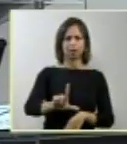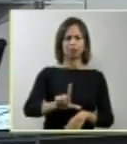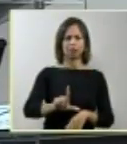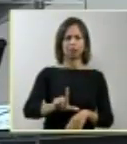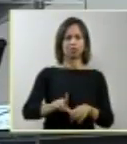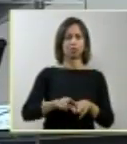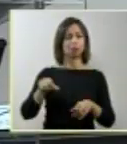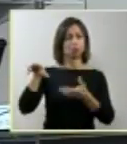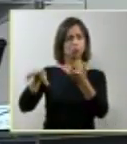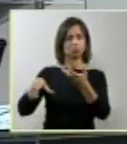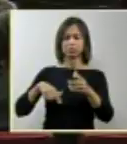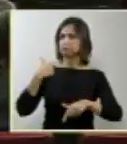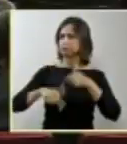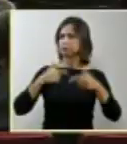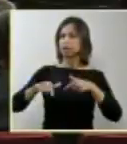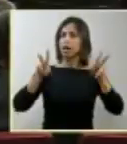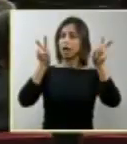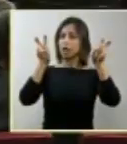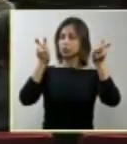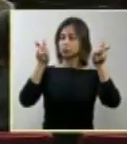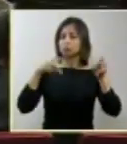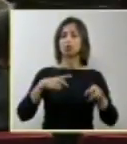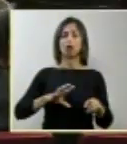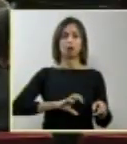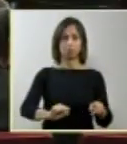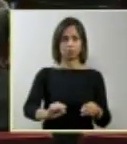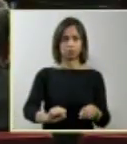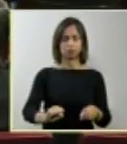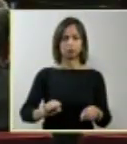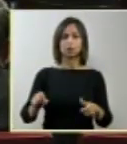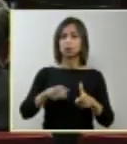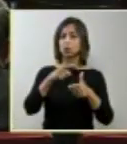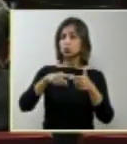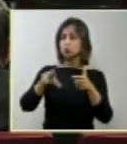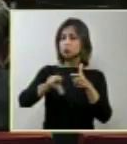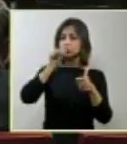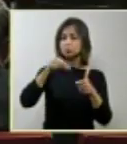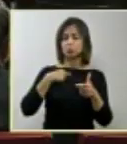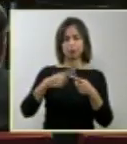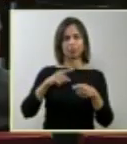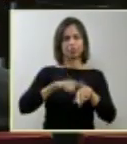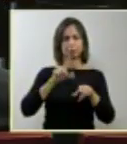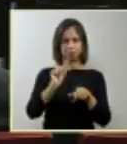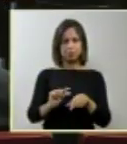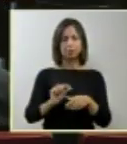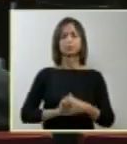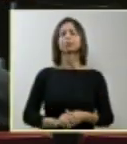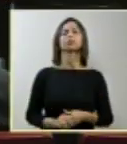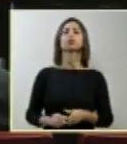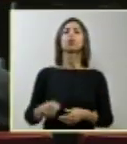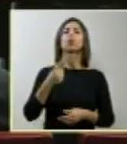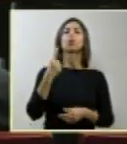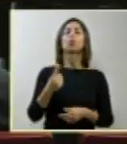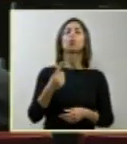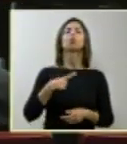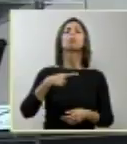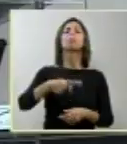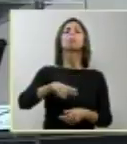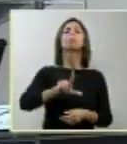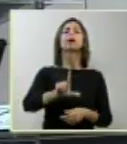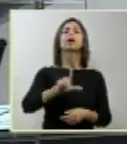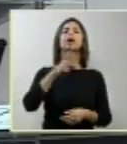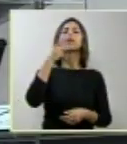está parado, sobre o aborto. Mas eu vou ressaltar só dois deles, pelo tempo que é exíguo. Um deles é um projeto de lei que trata de